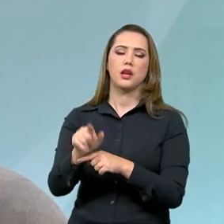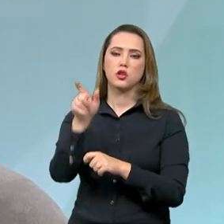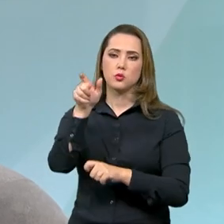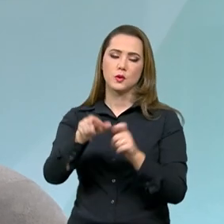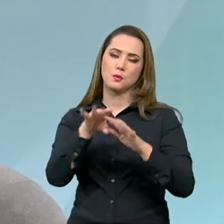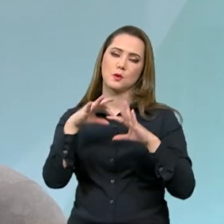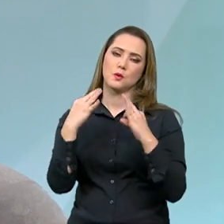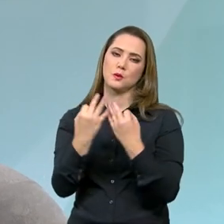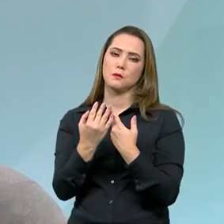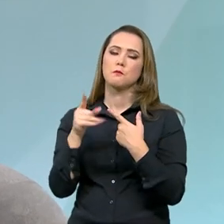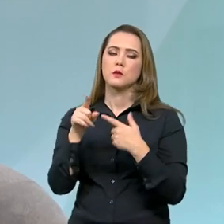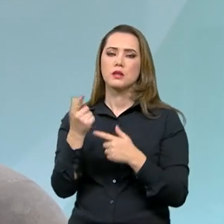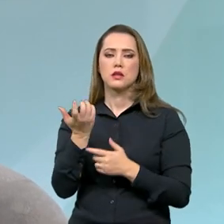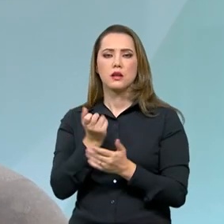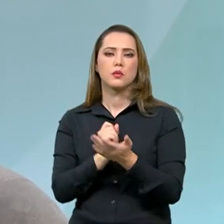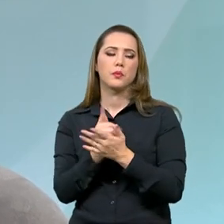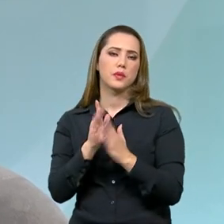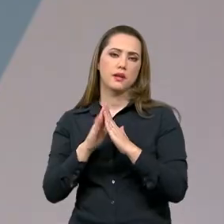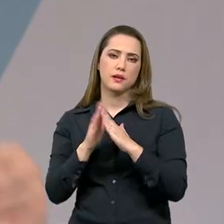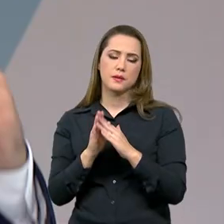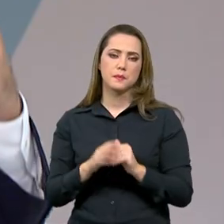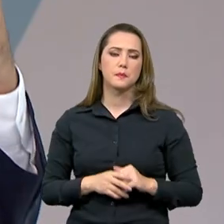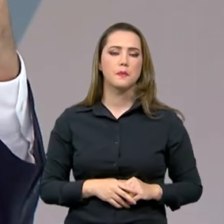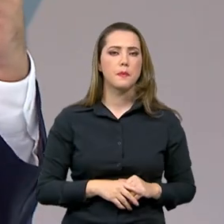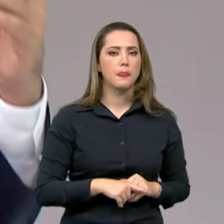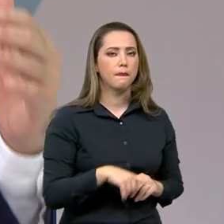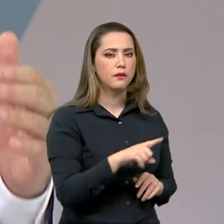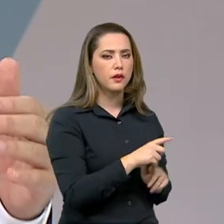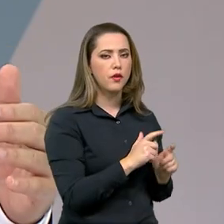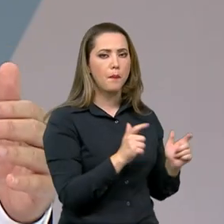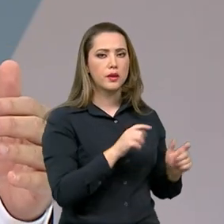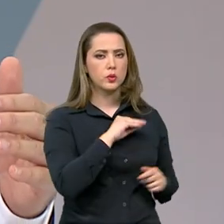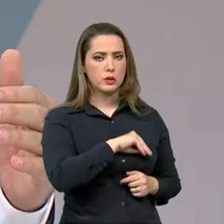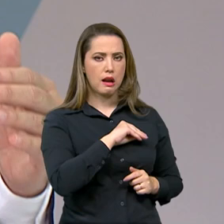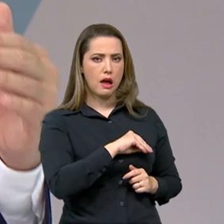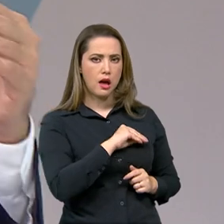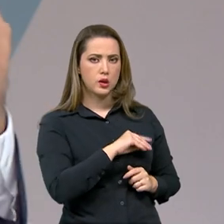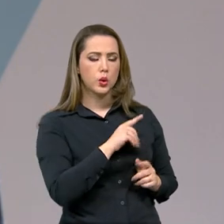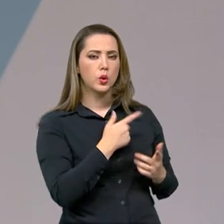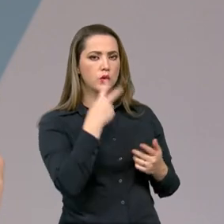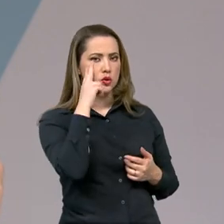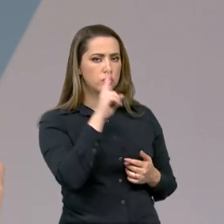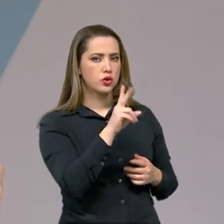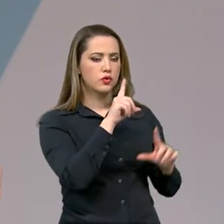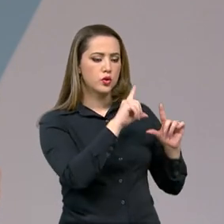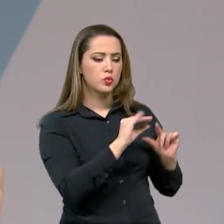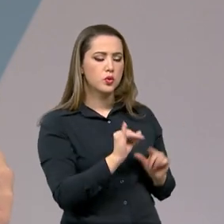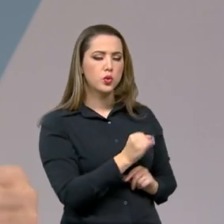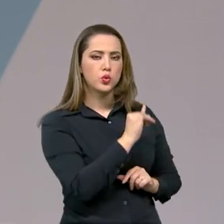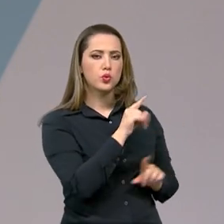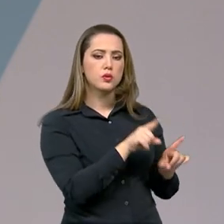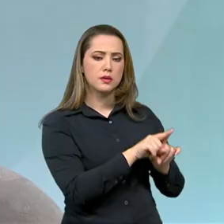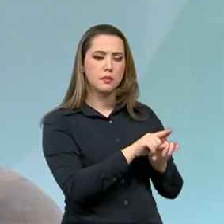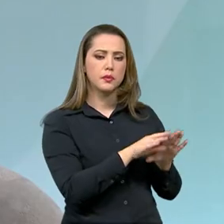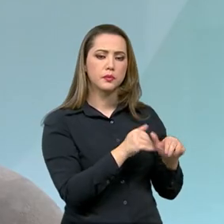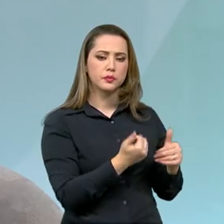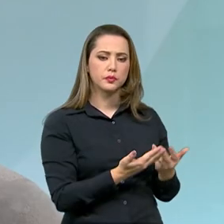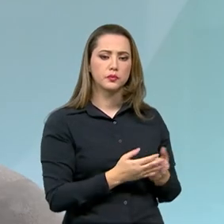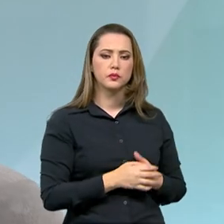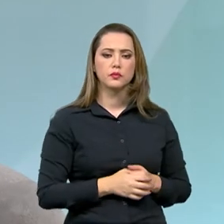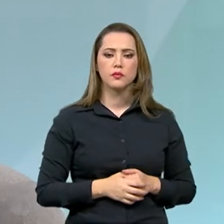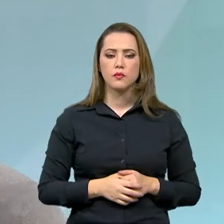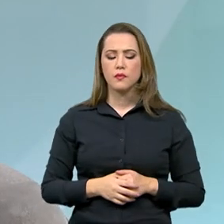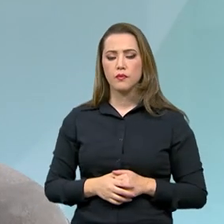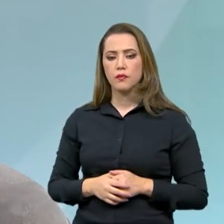muito significativo aí no volume de contratações. E houve aumento da faixa de renda para os financiamentos, diminuição de juros também, né, ministro? Perfeito.